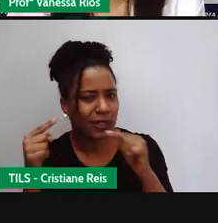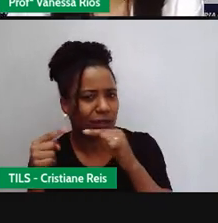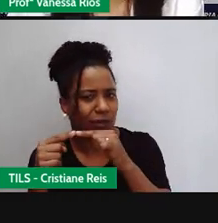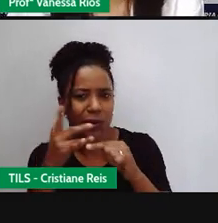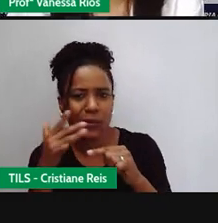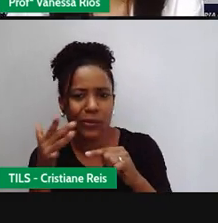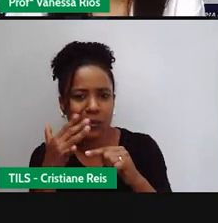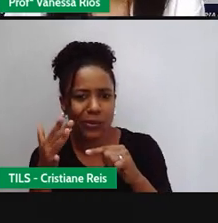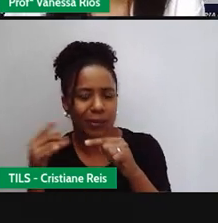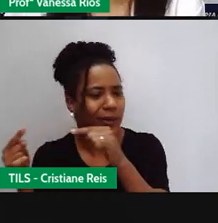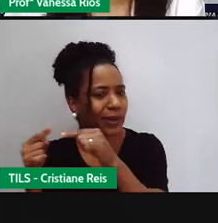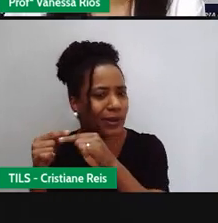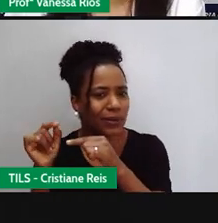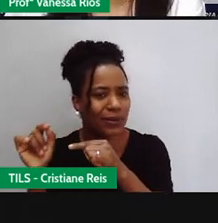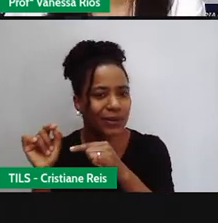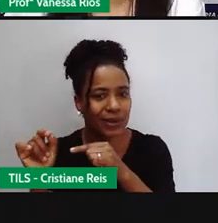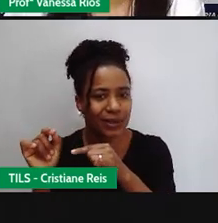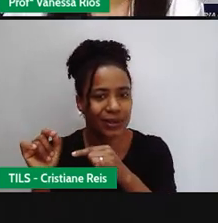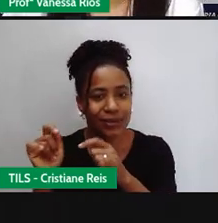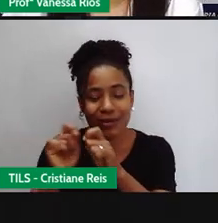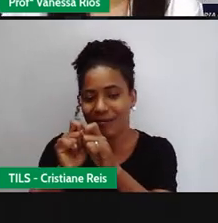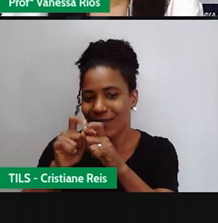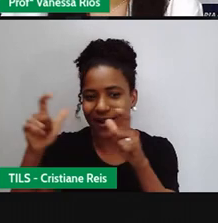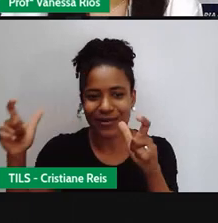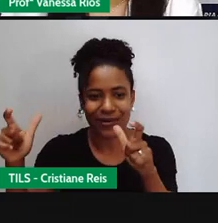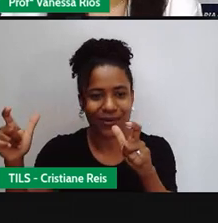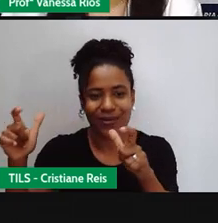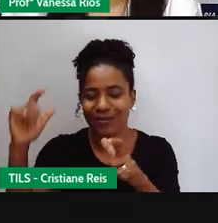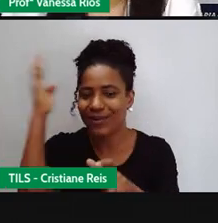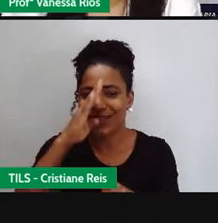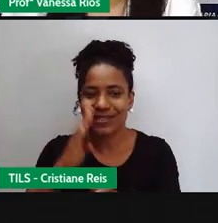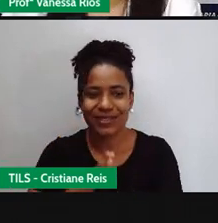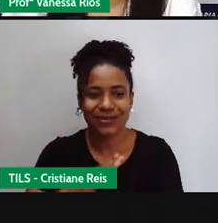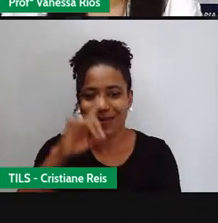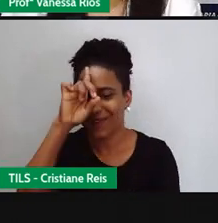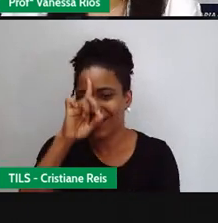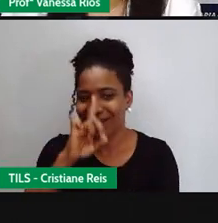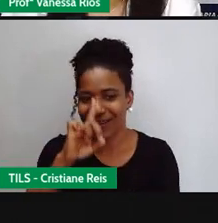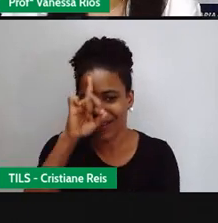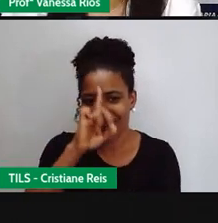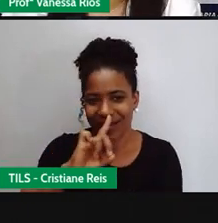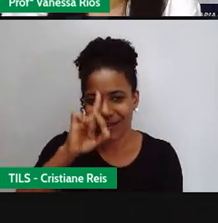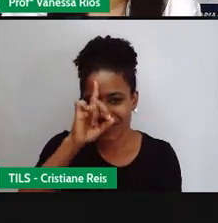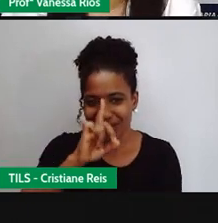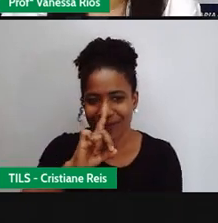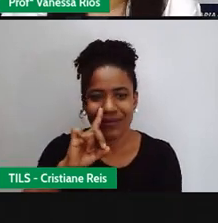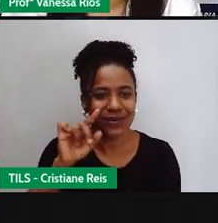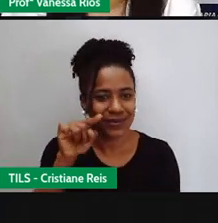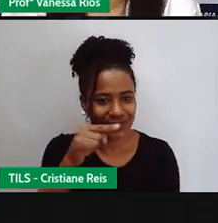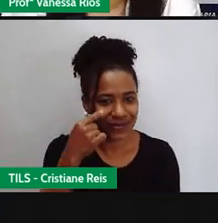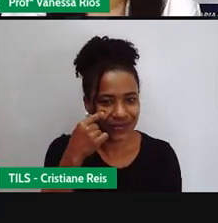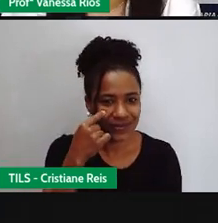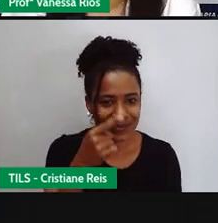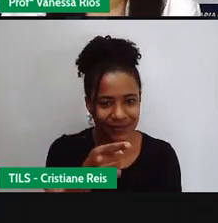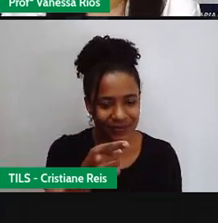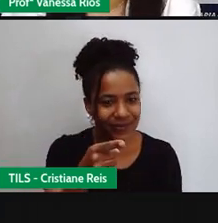a gente percebe? Que a maior parte do Brasil está em amarelo, né, e tem aqui um